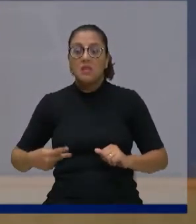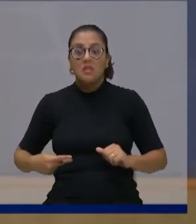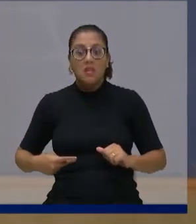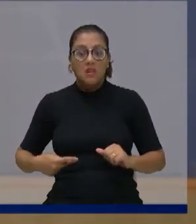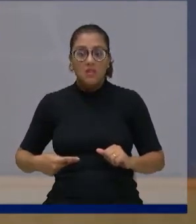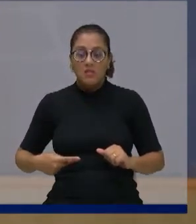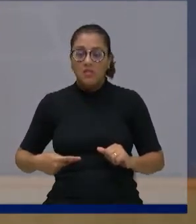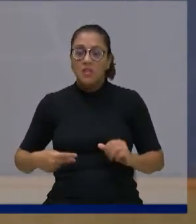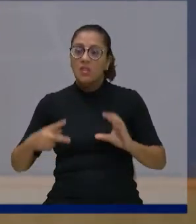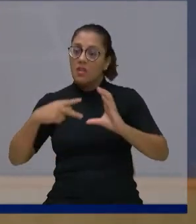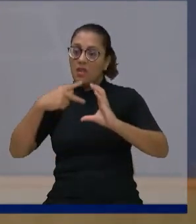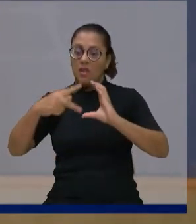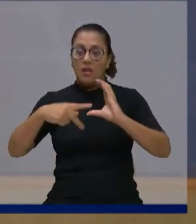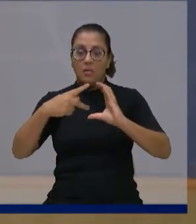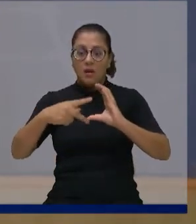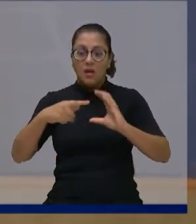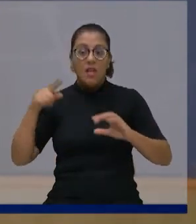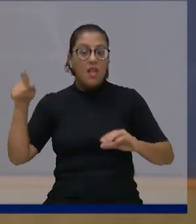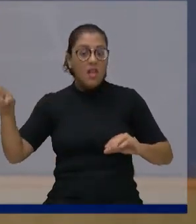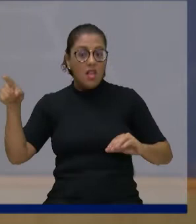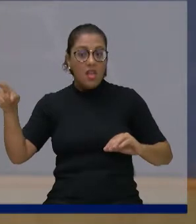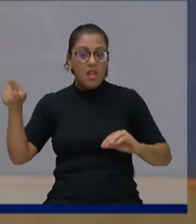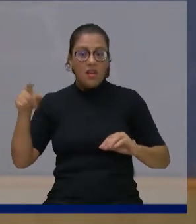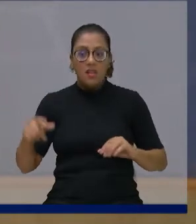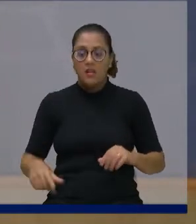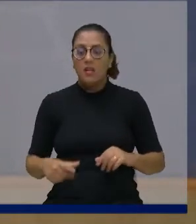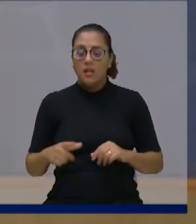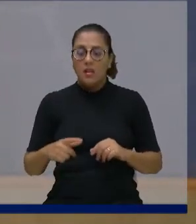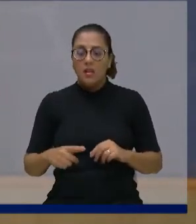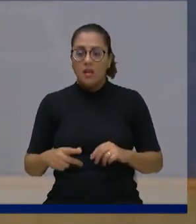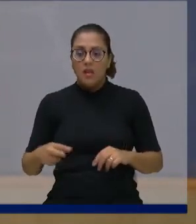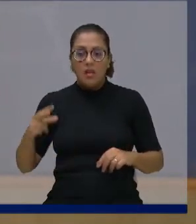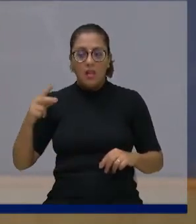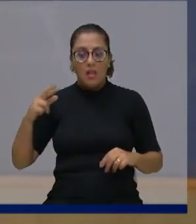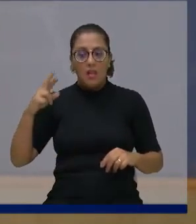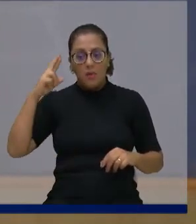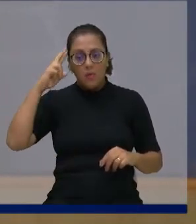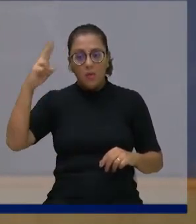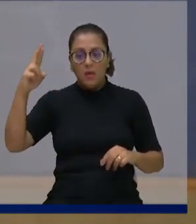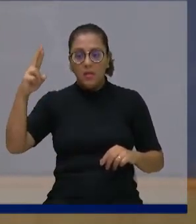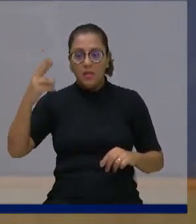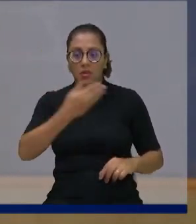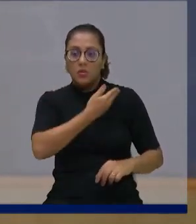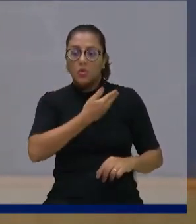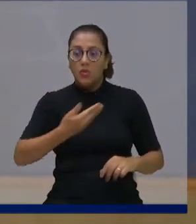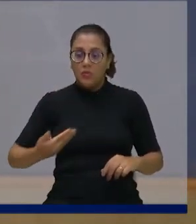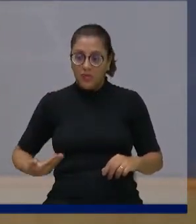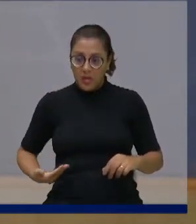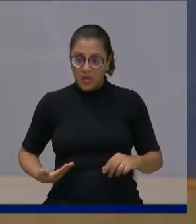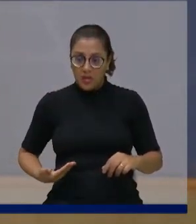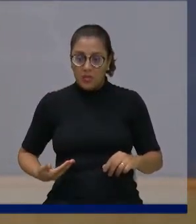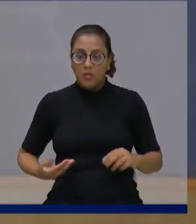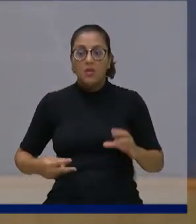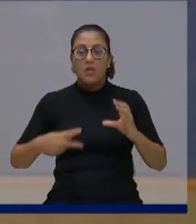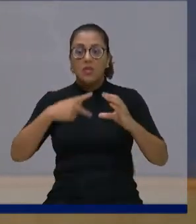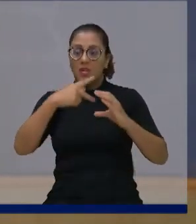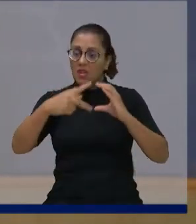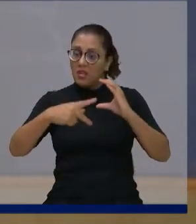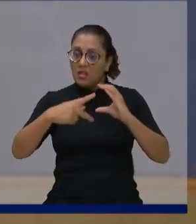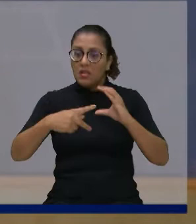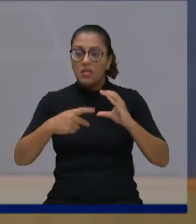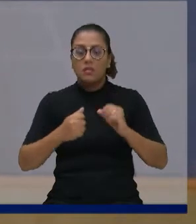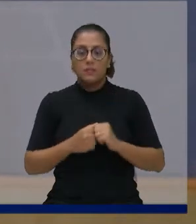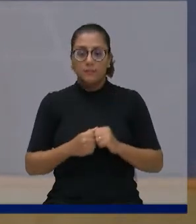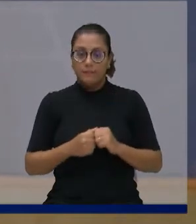é o líder do governo neste parlamento. E por se tratar